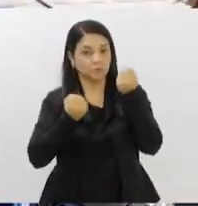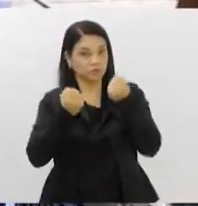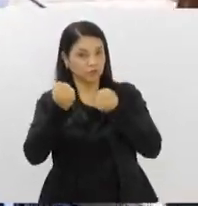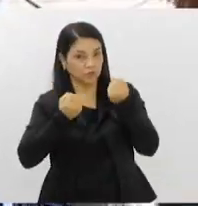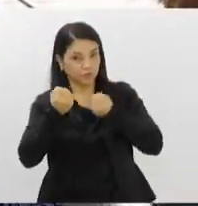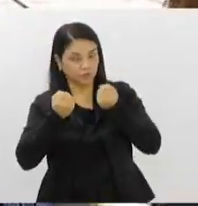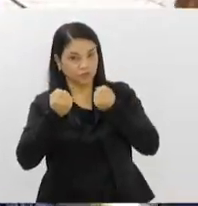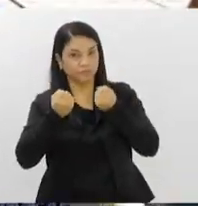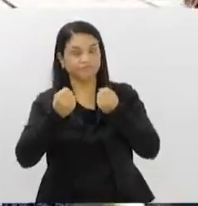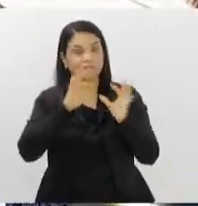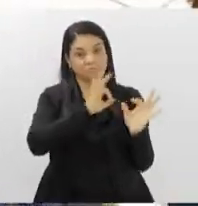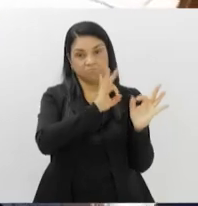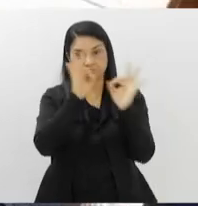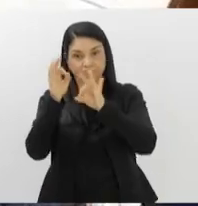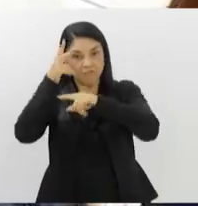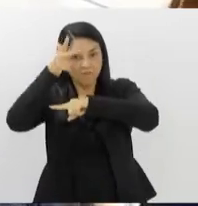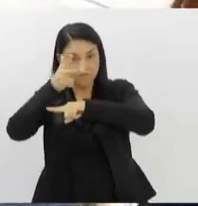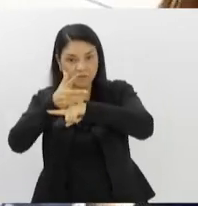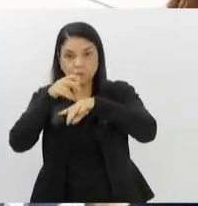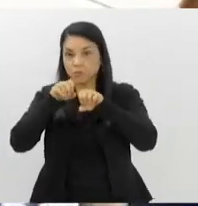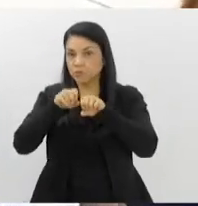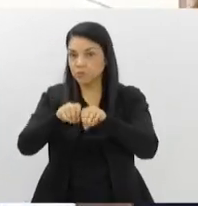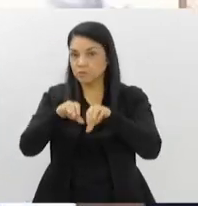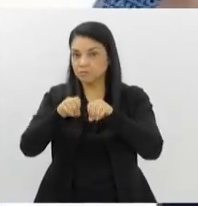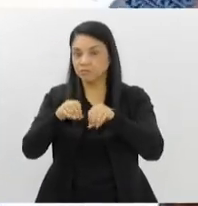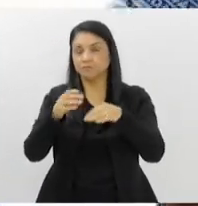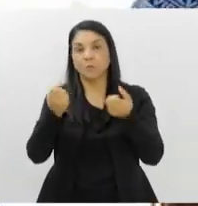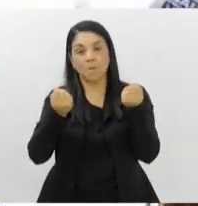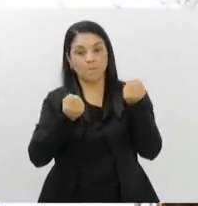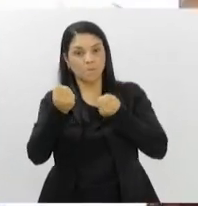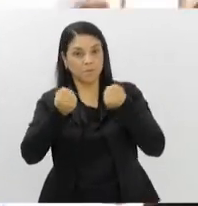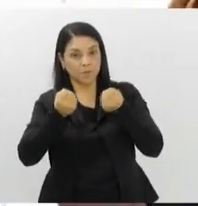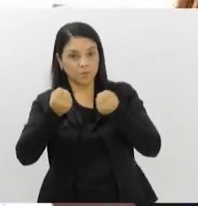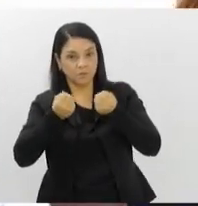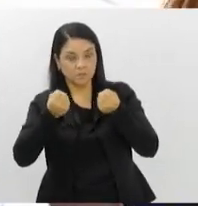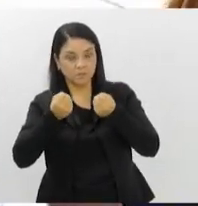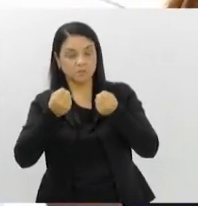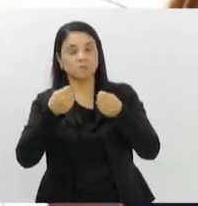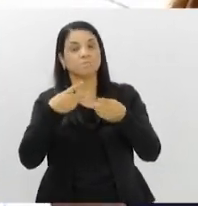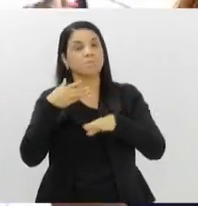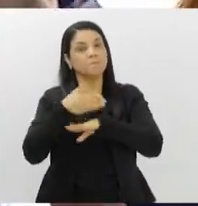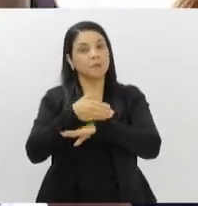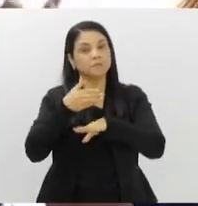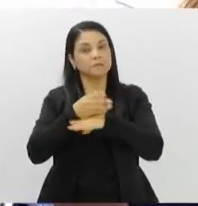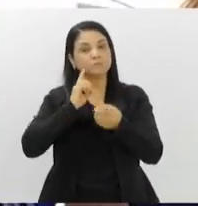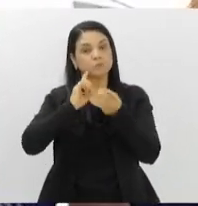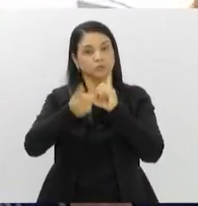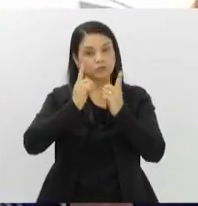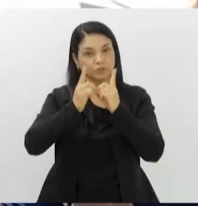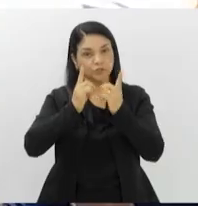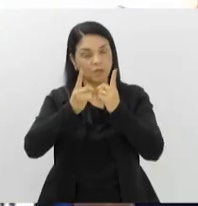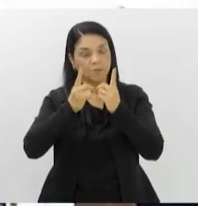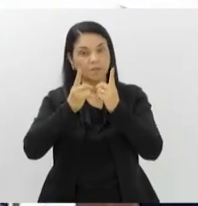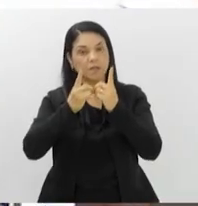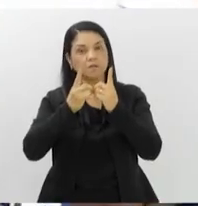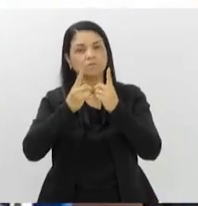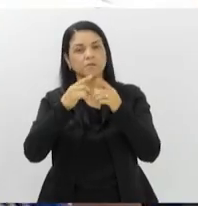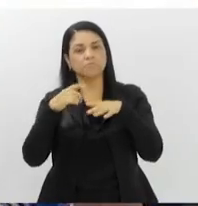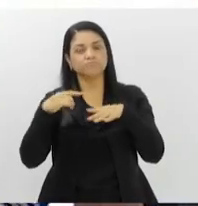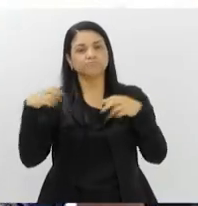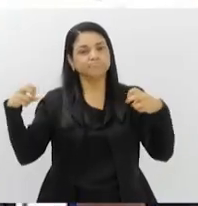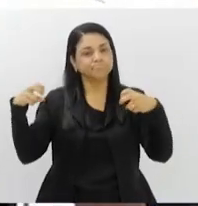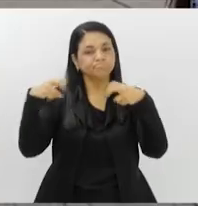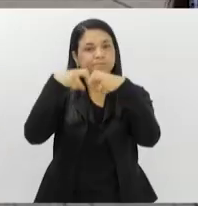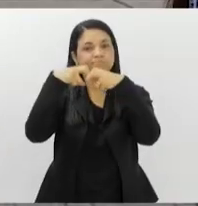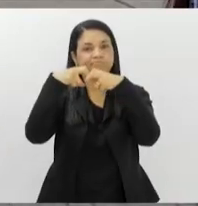Além de assistirem a vídeos educativos, os condutores abordados podem participar das dinâmicas que simulam a colisão de um